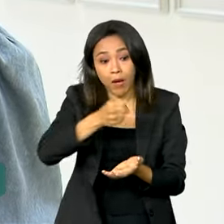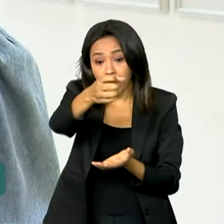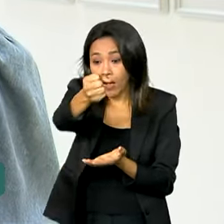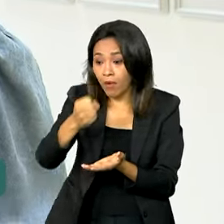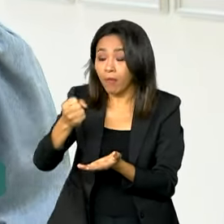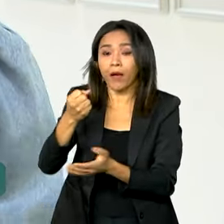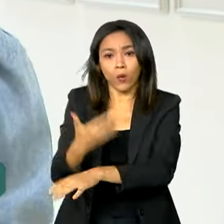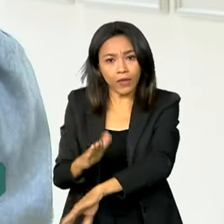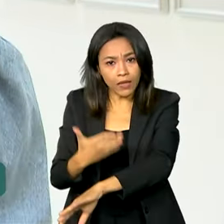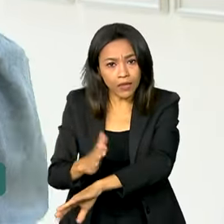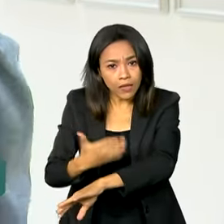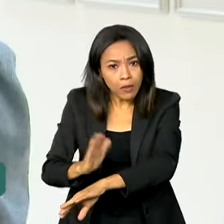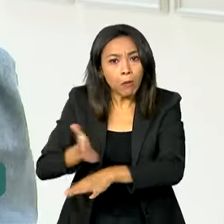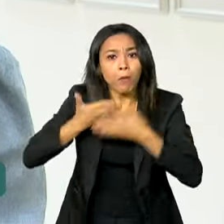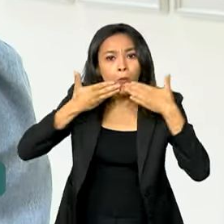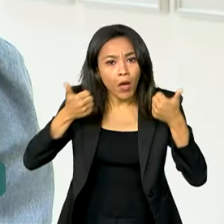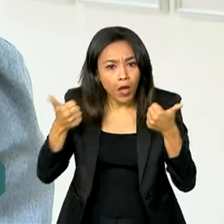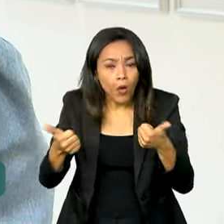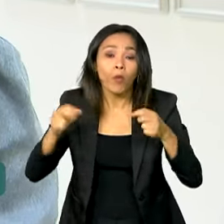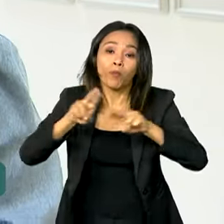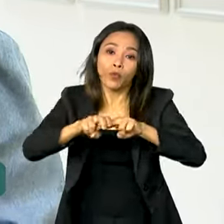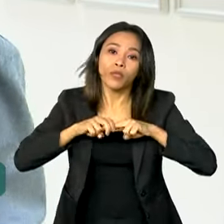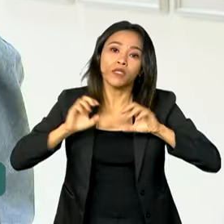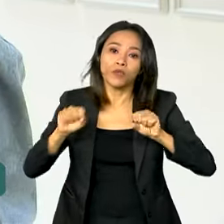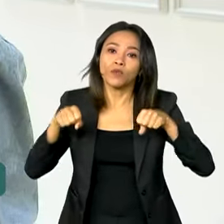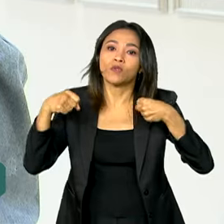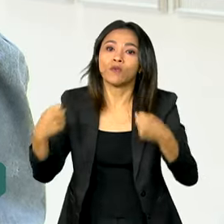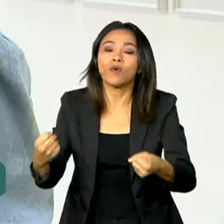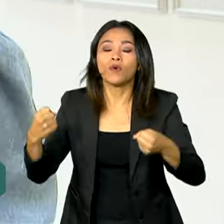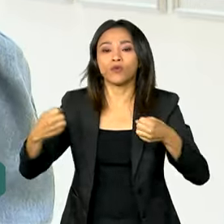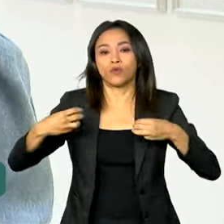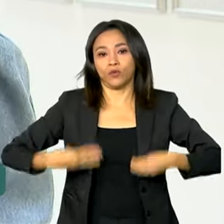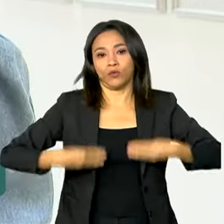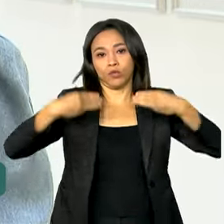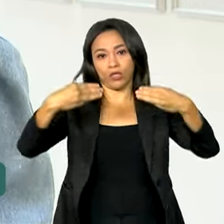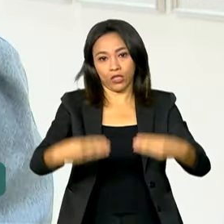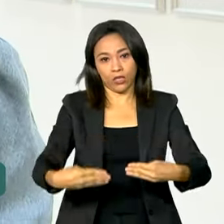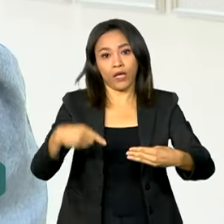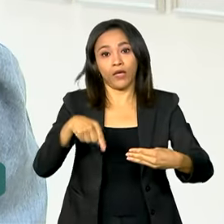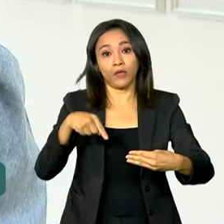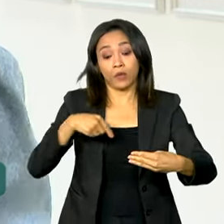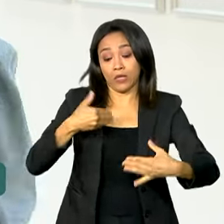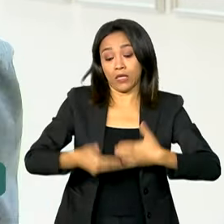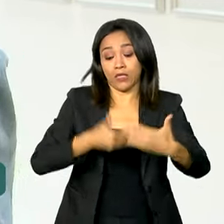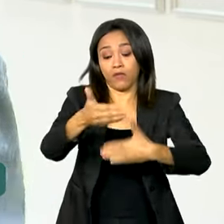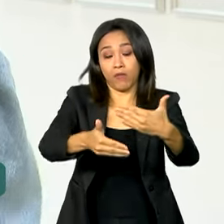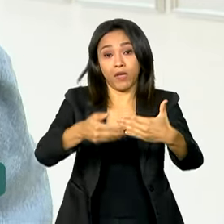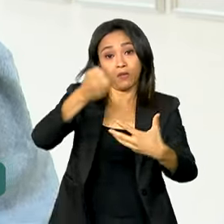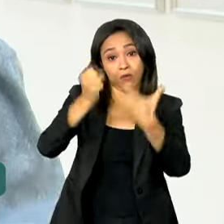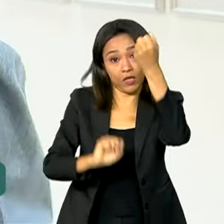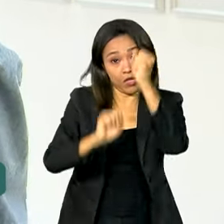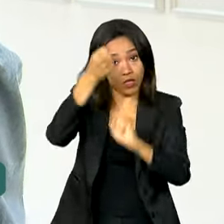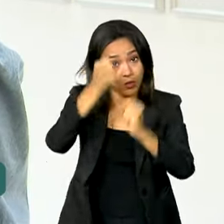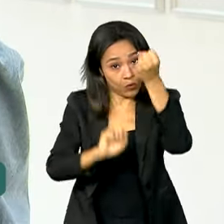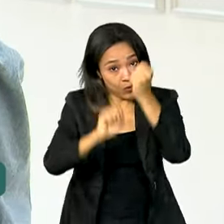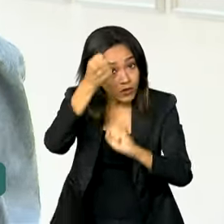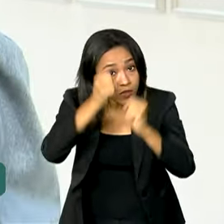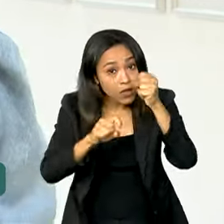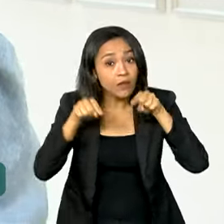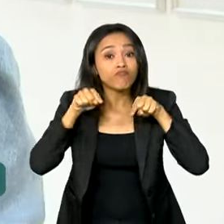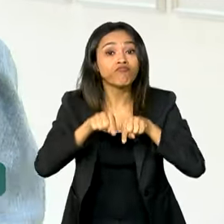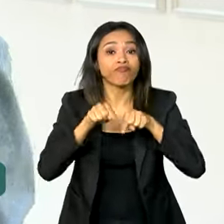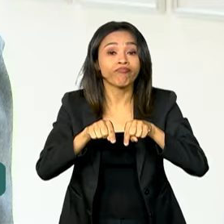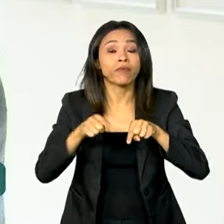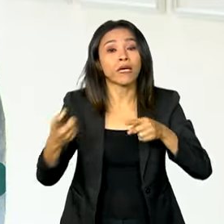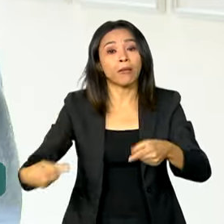qualificação. Por isso, o esforço do Ministério do Desenvolvimento, Indústria, Comércio e Serviços,